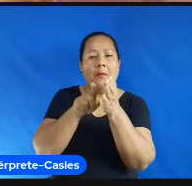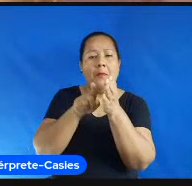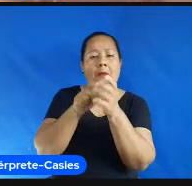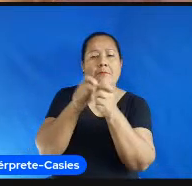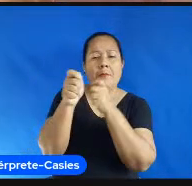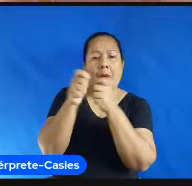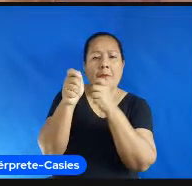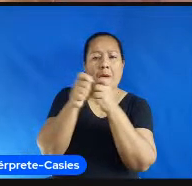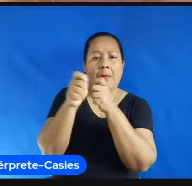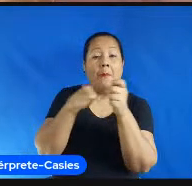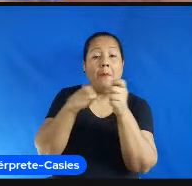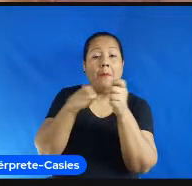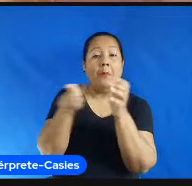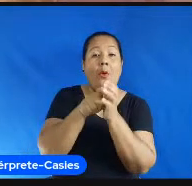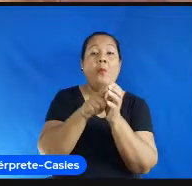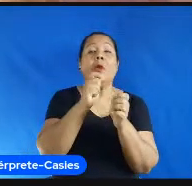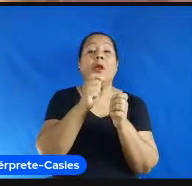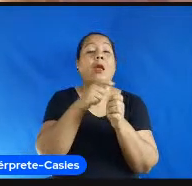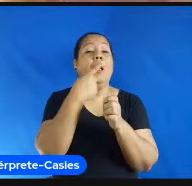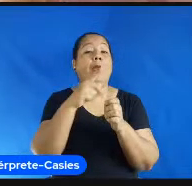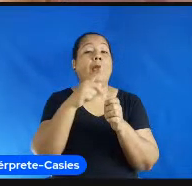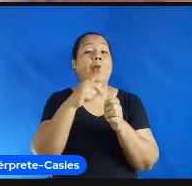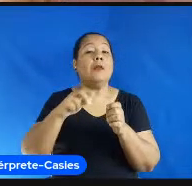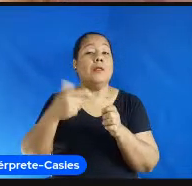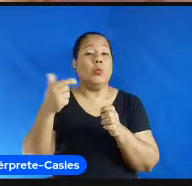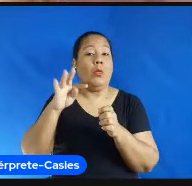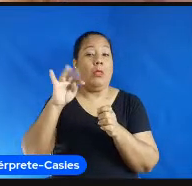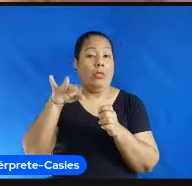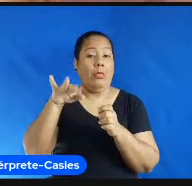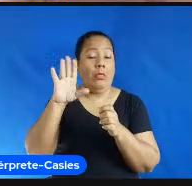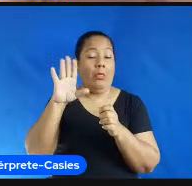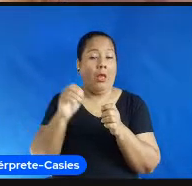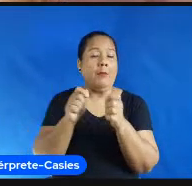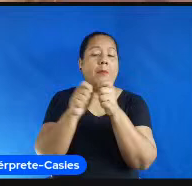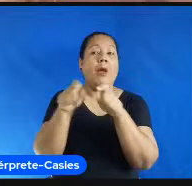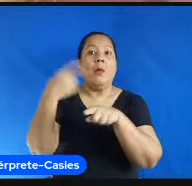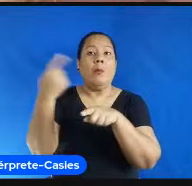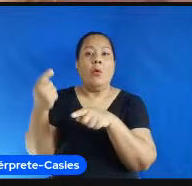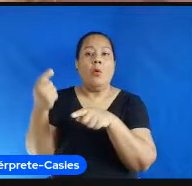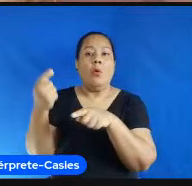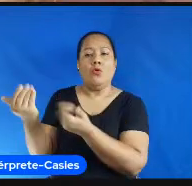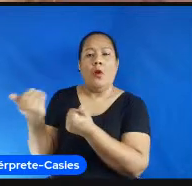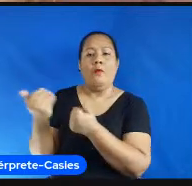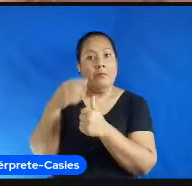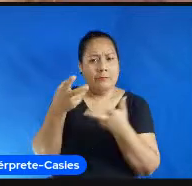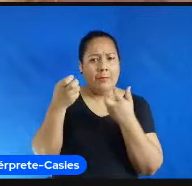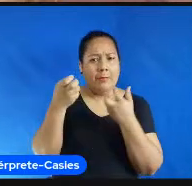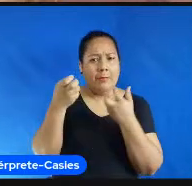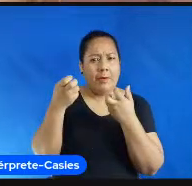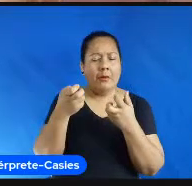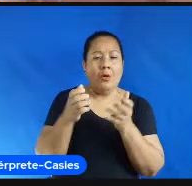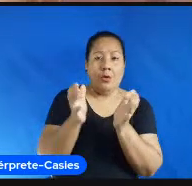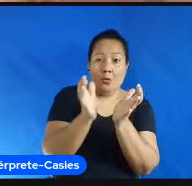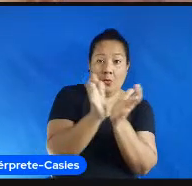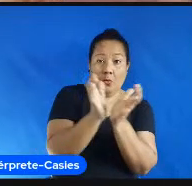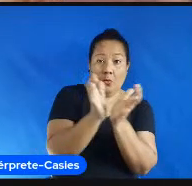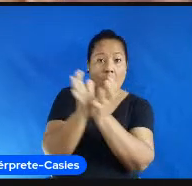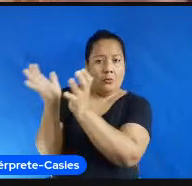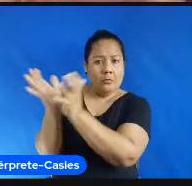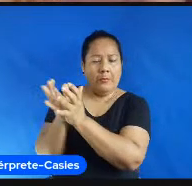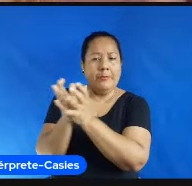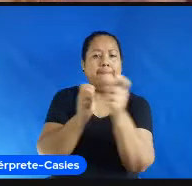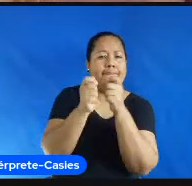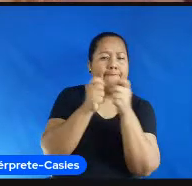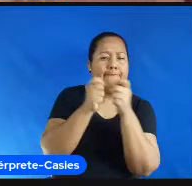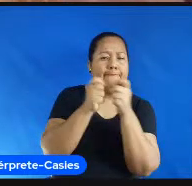Tempo e sete adultos que quando jovens foram alunos do programa pra tentar entender também se essa participação tem o potencial de